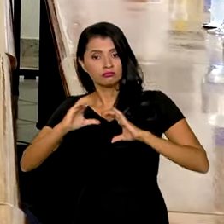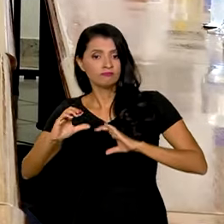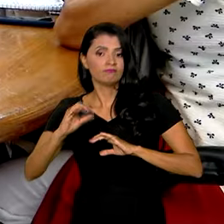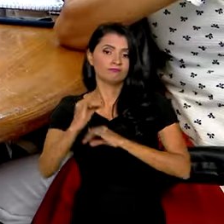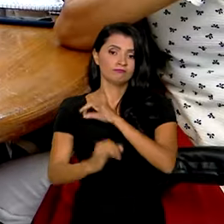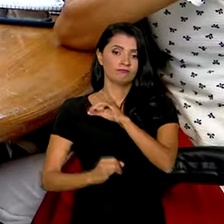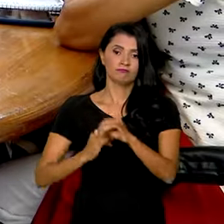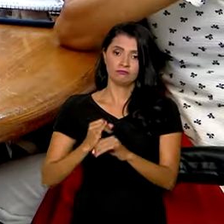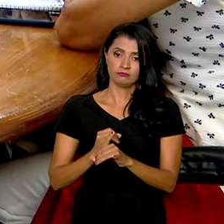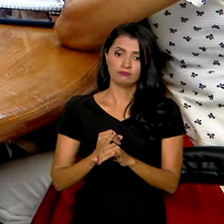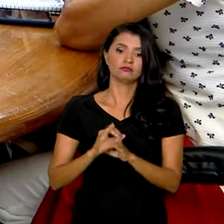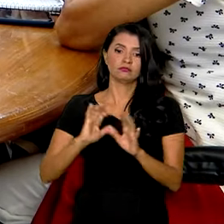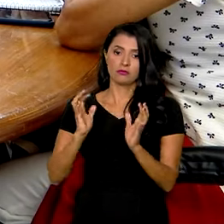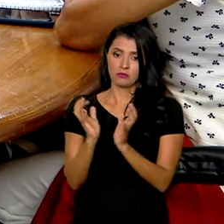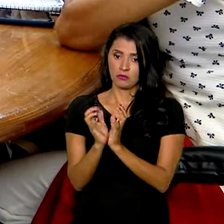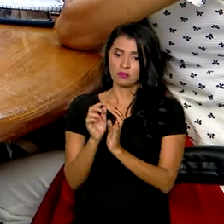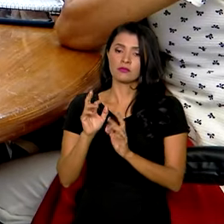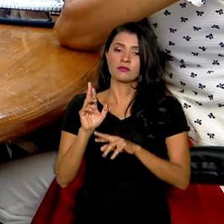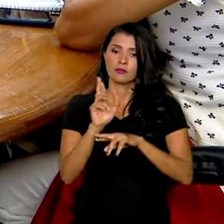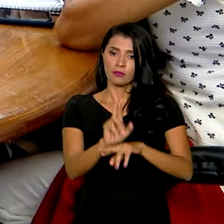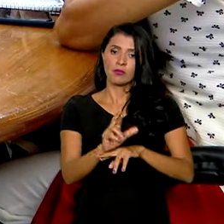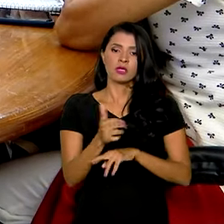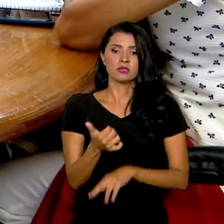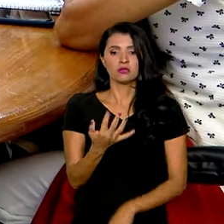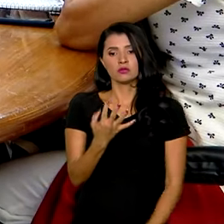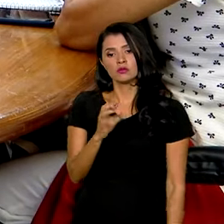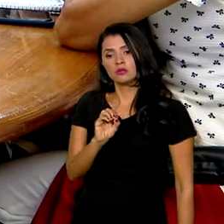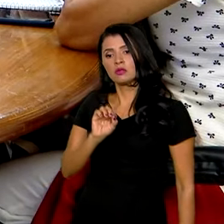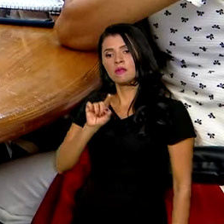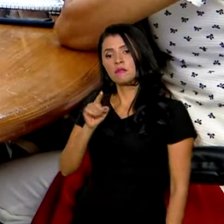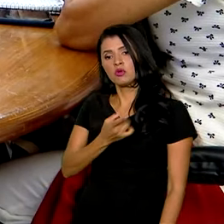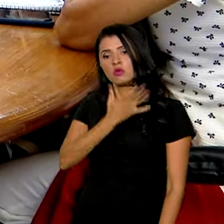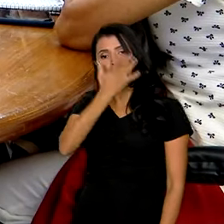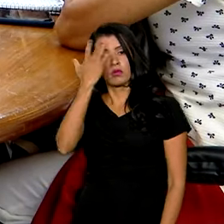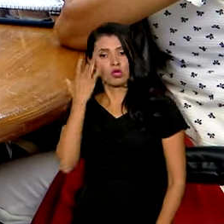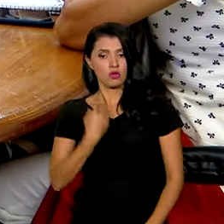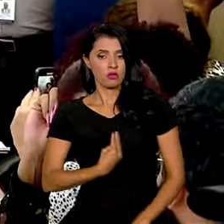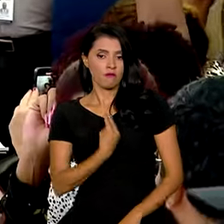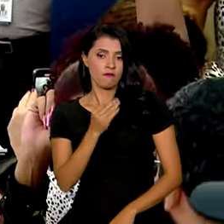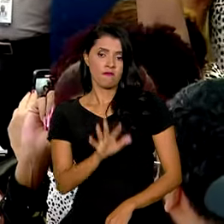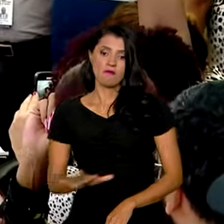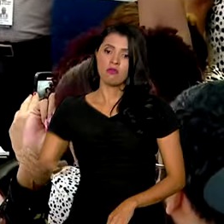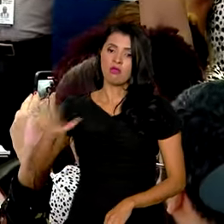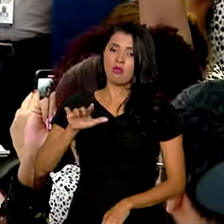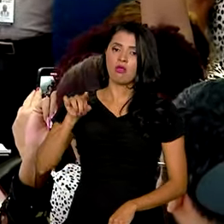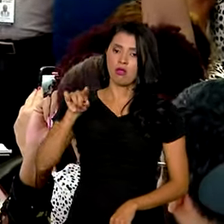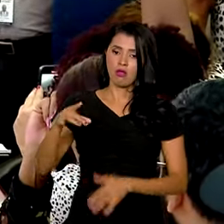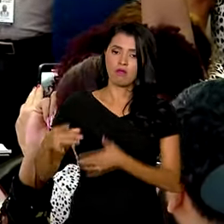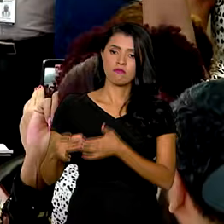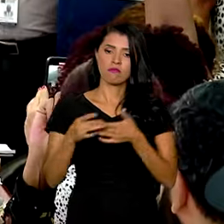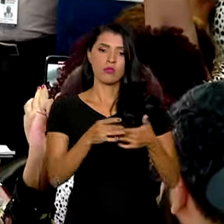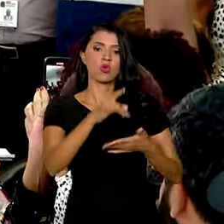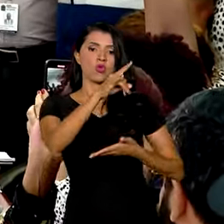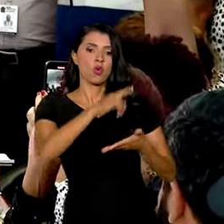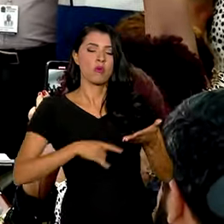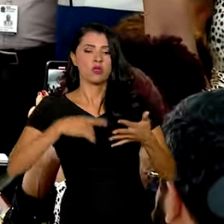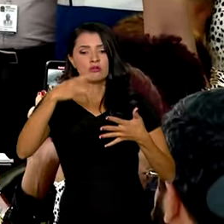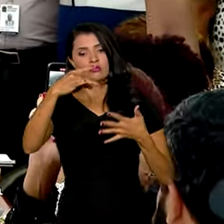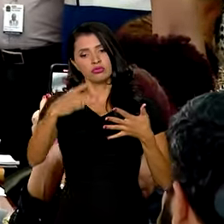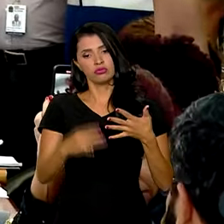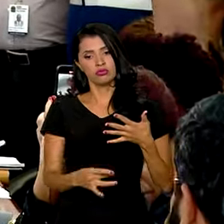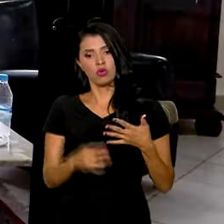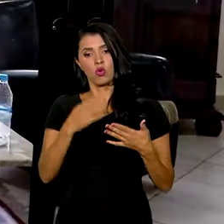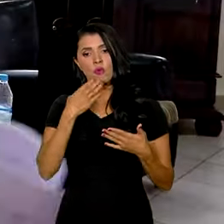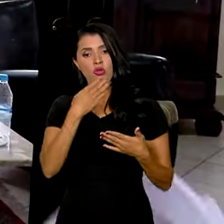internet. O grupo, que representa cerca de 140 mil pessoas que vivem na região, entregou o documento com as demandas ao